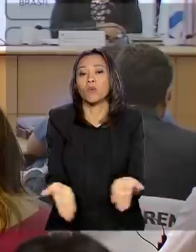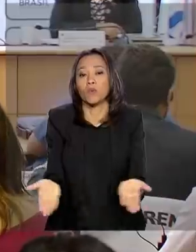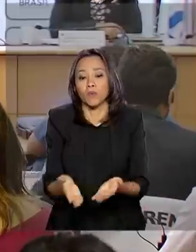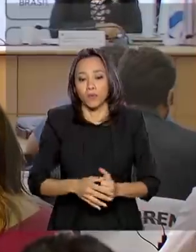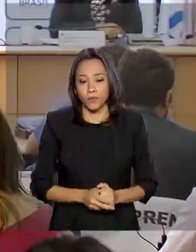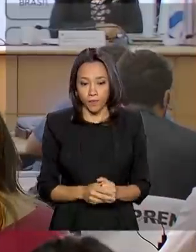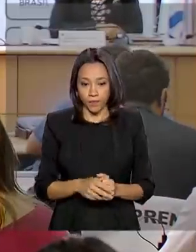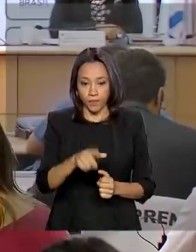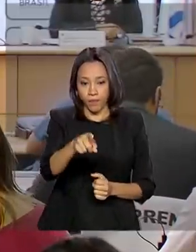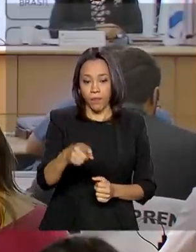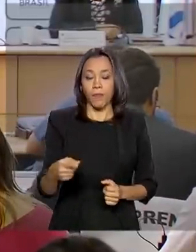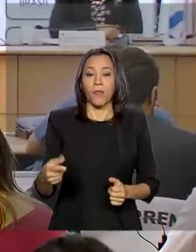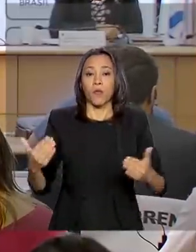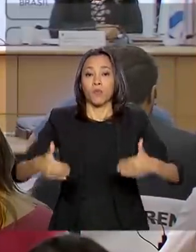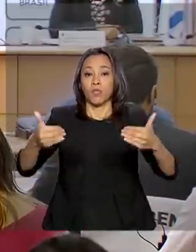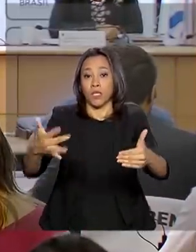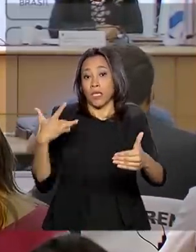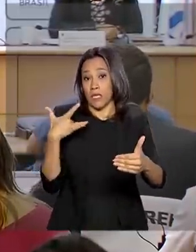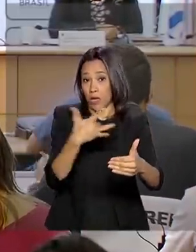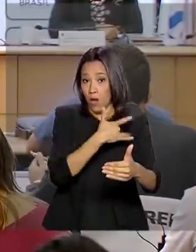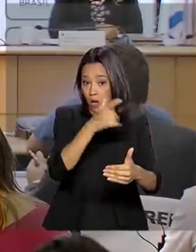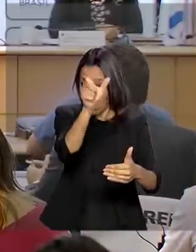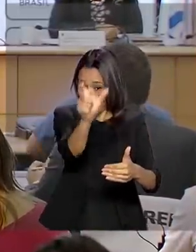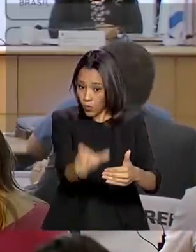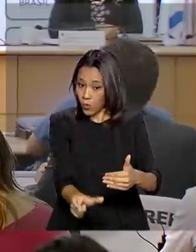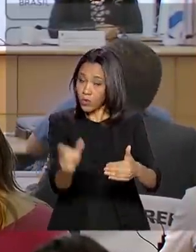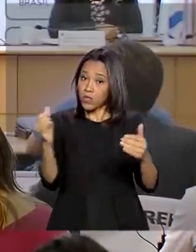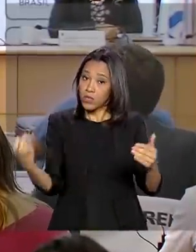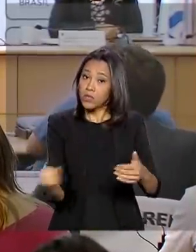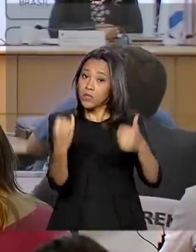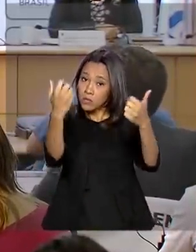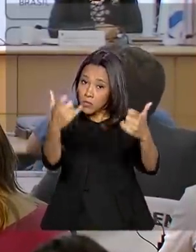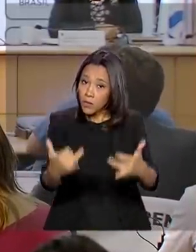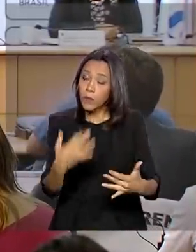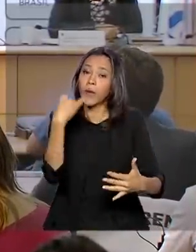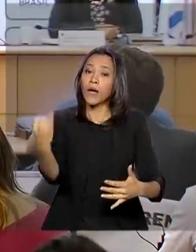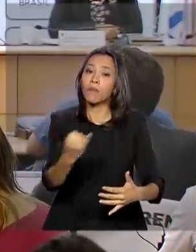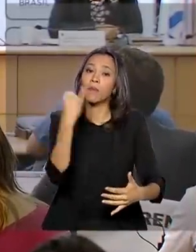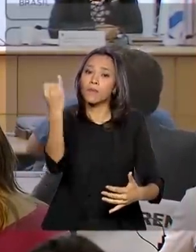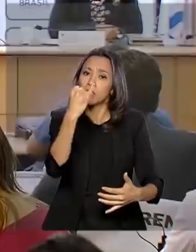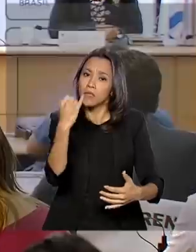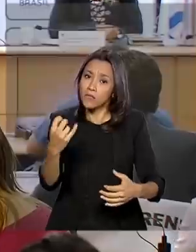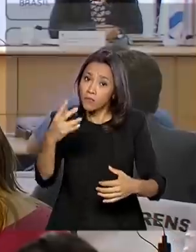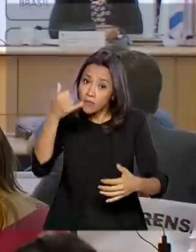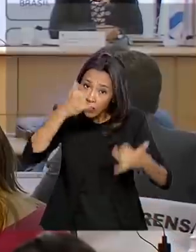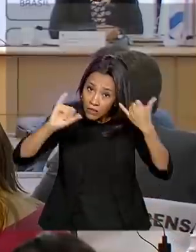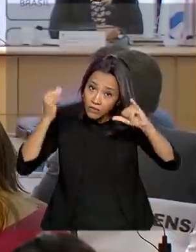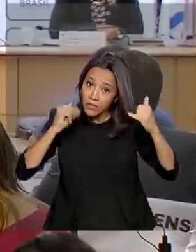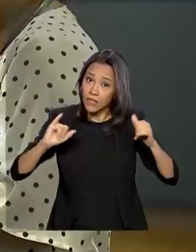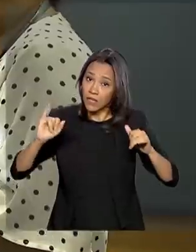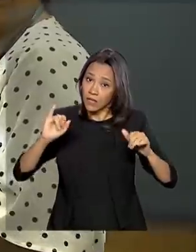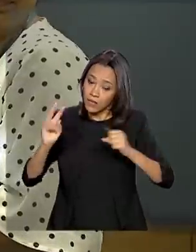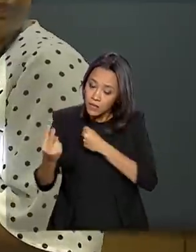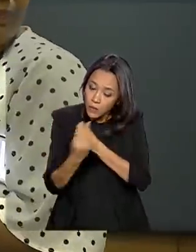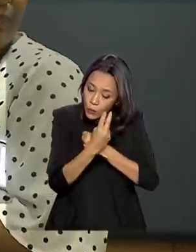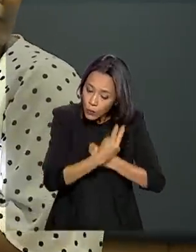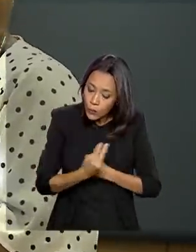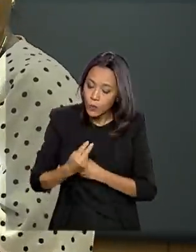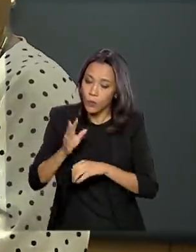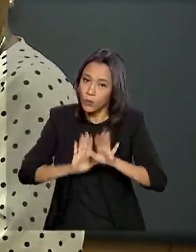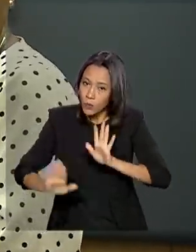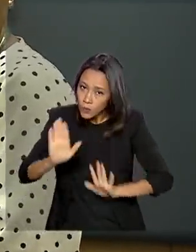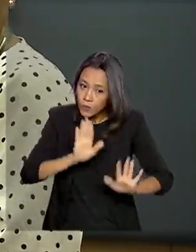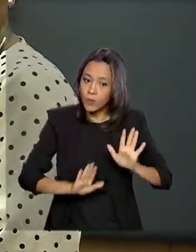O Ministério da Saúde fez questão de ressaltar a importância da prevenção ao coronavírus. Durante a entrevista à imprensa,